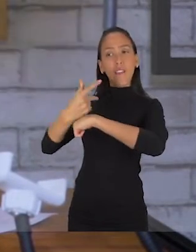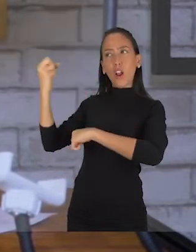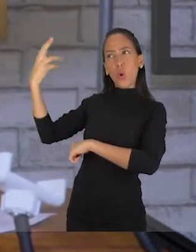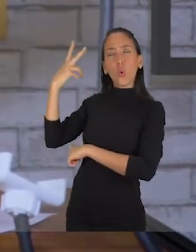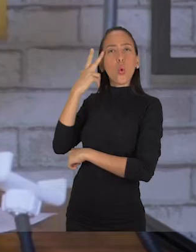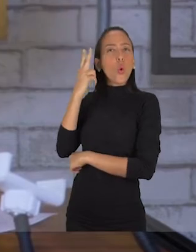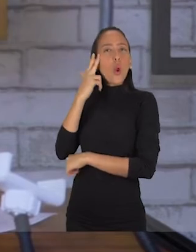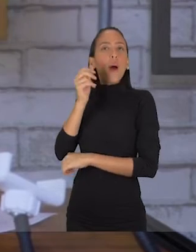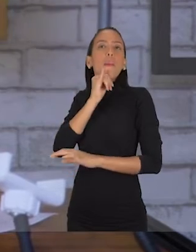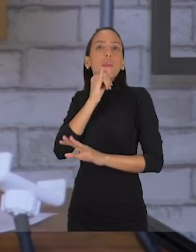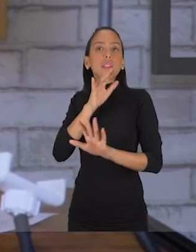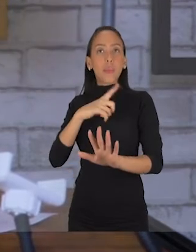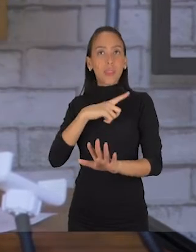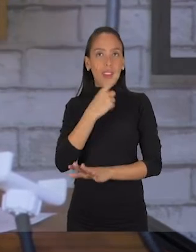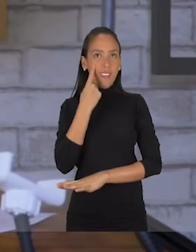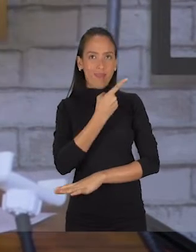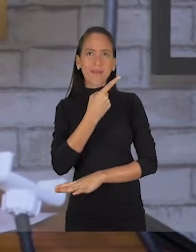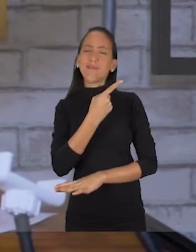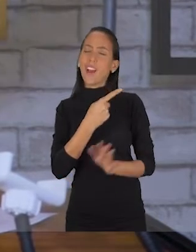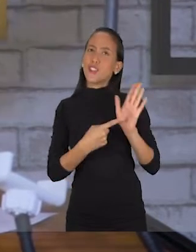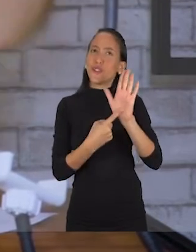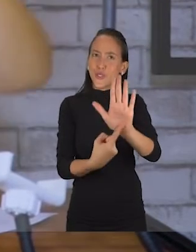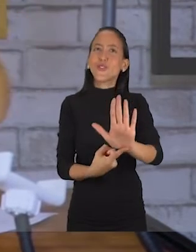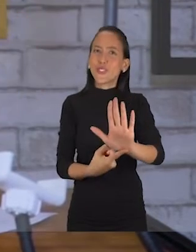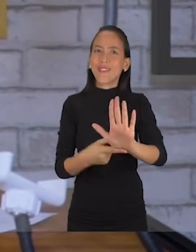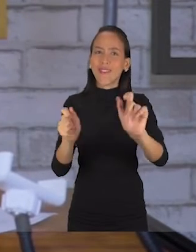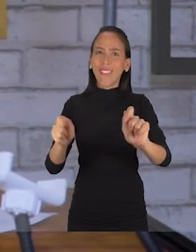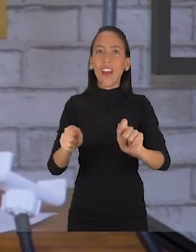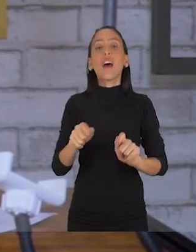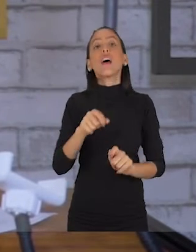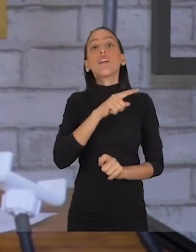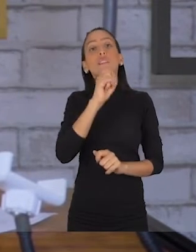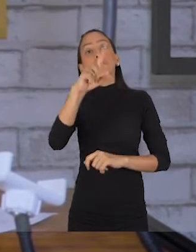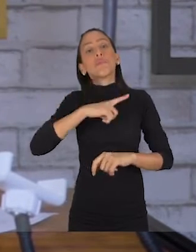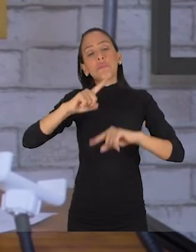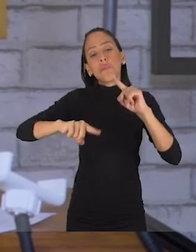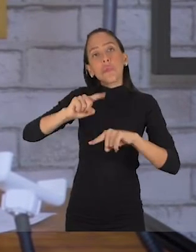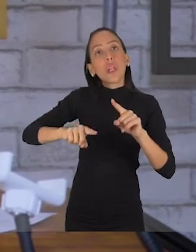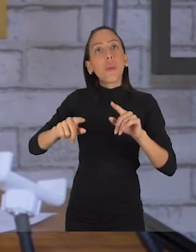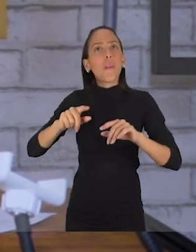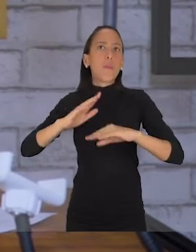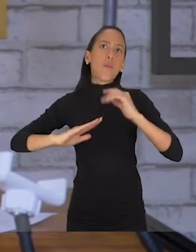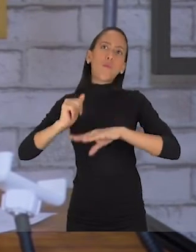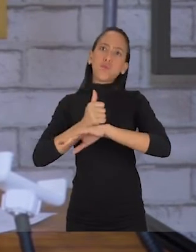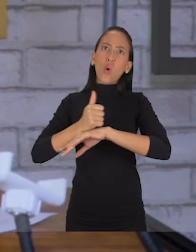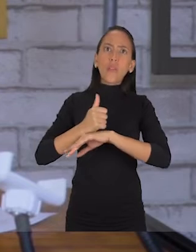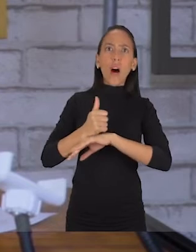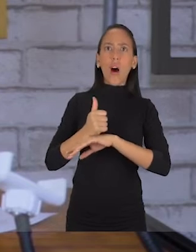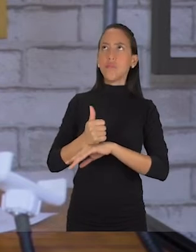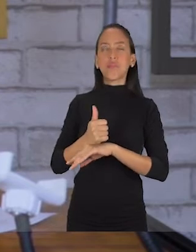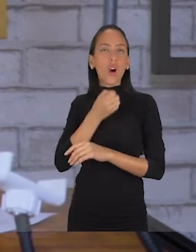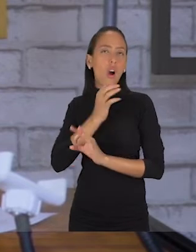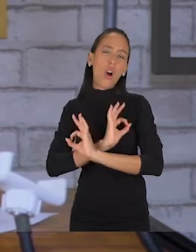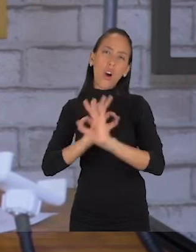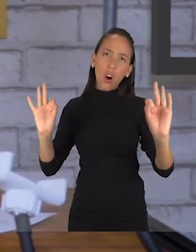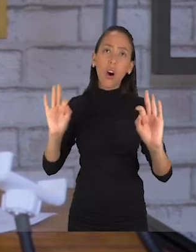tiver um ring light, tipo esse, ele funciona muito bem. Claro que se você tiver um equipamento profissional, ótimo. Se não,